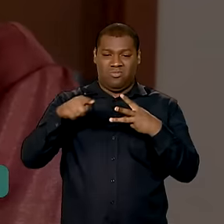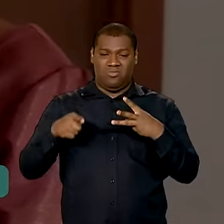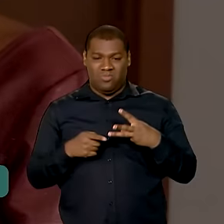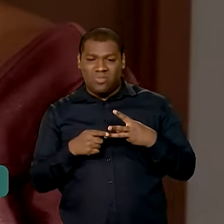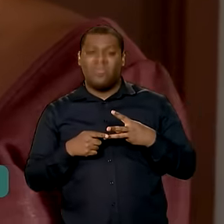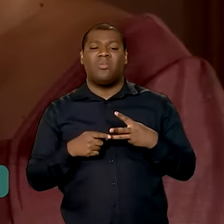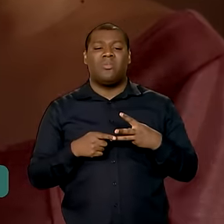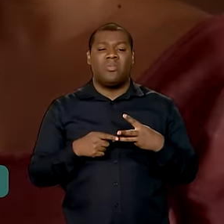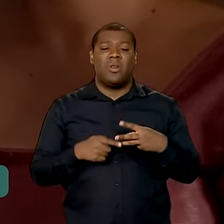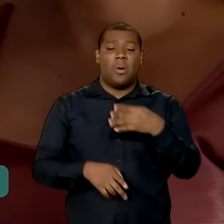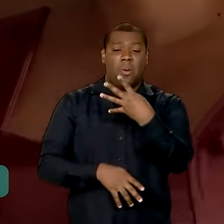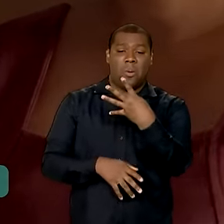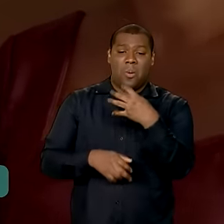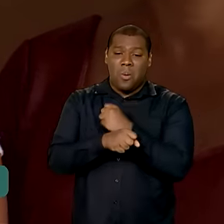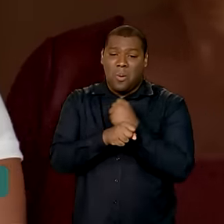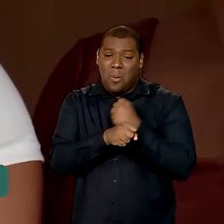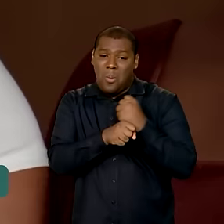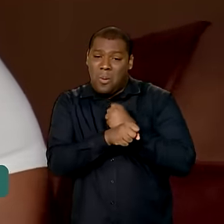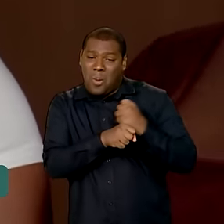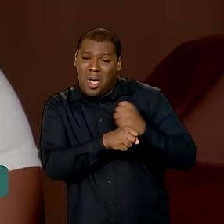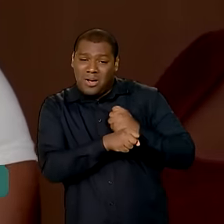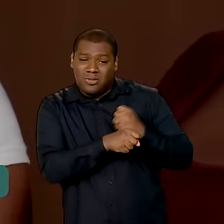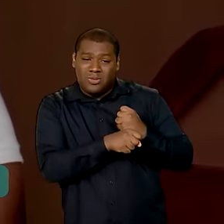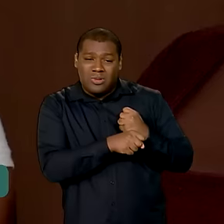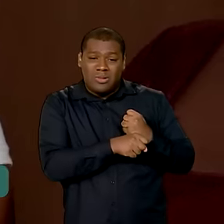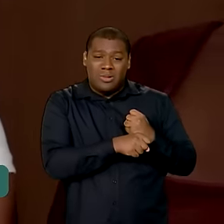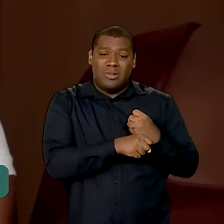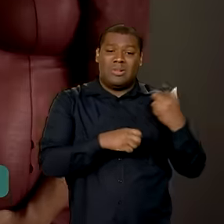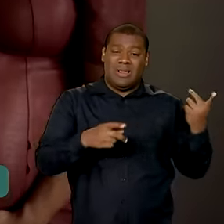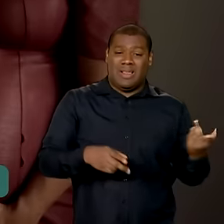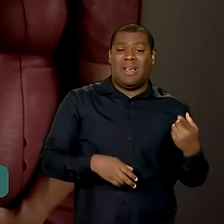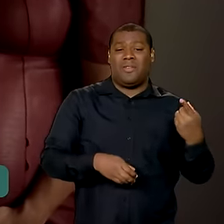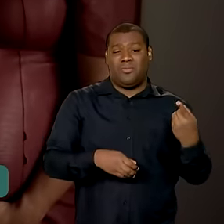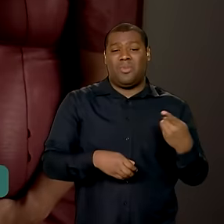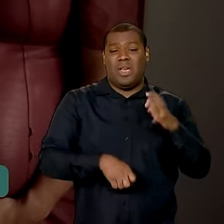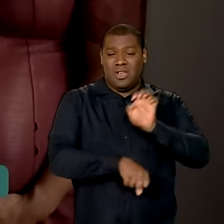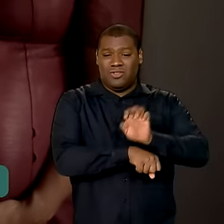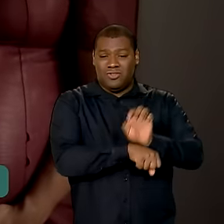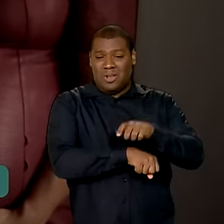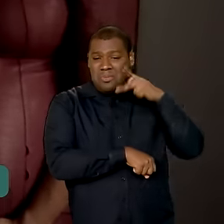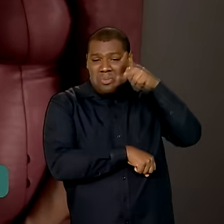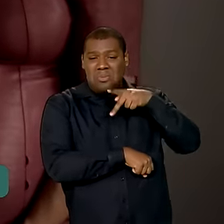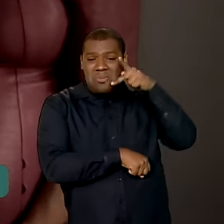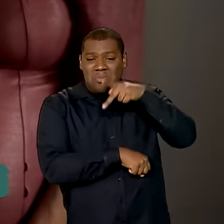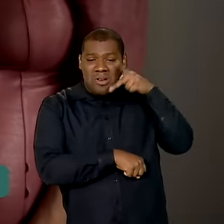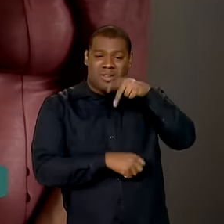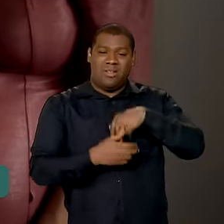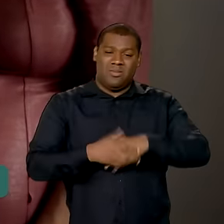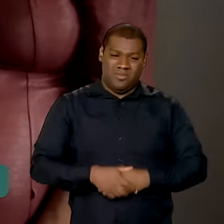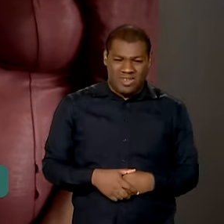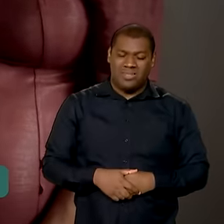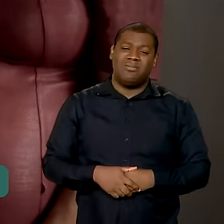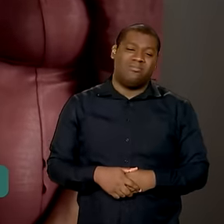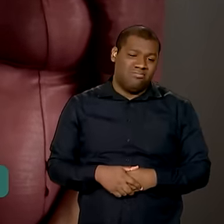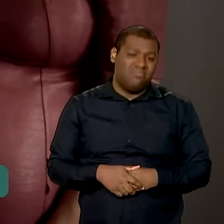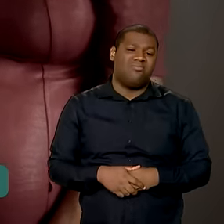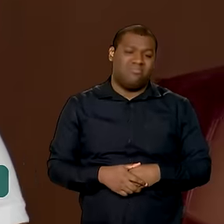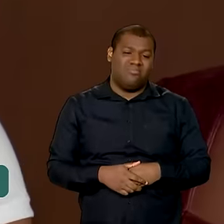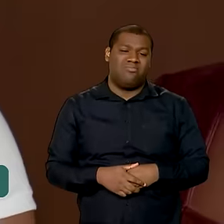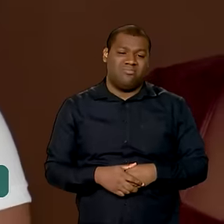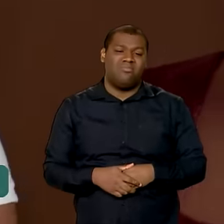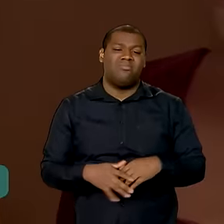moraram por quatro anos em uma invasão em Patos, na Paraíba, sabem bem o que é essa realidade.